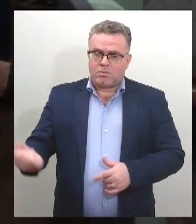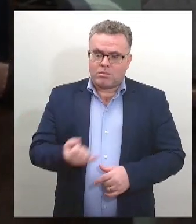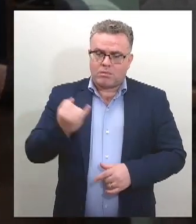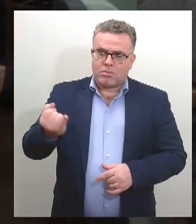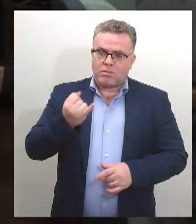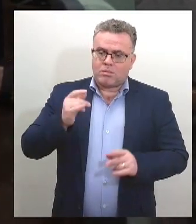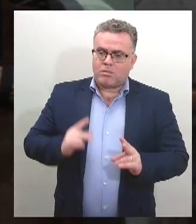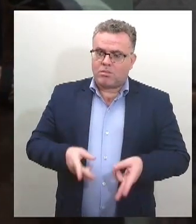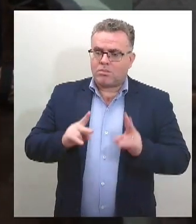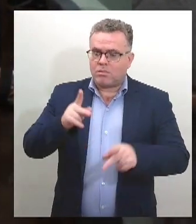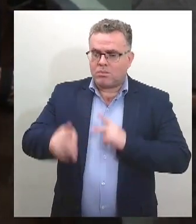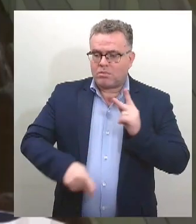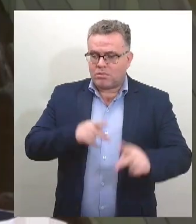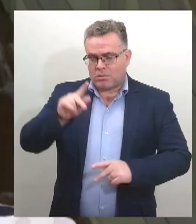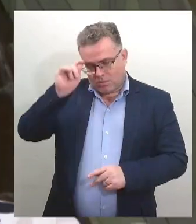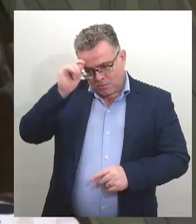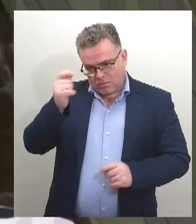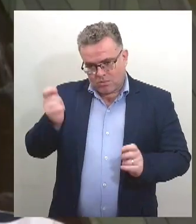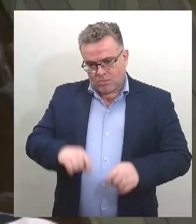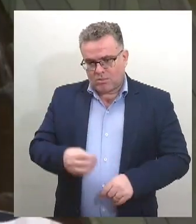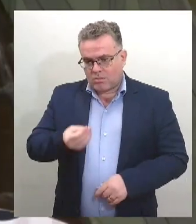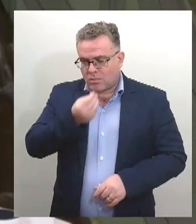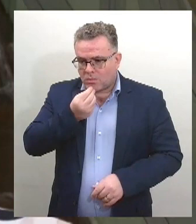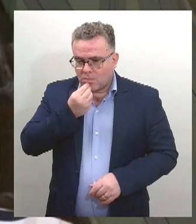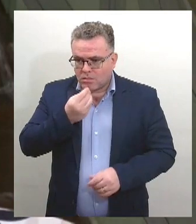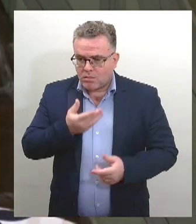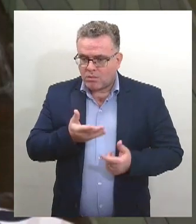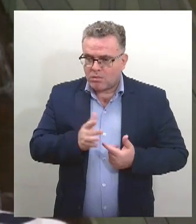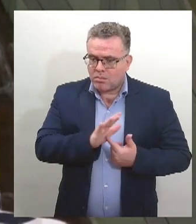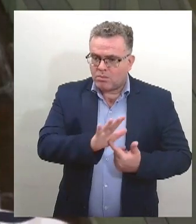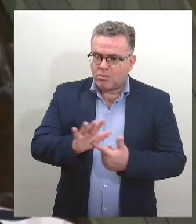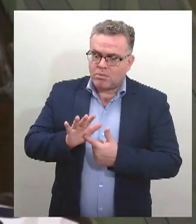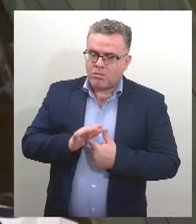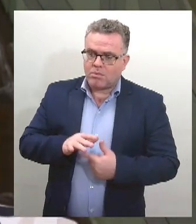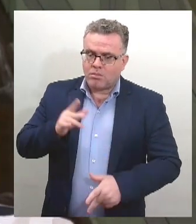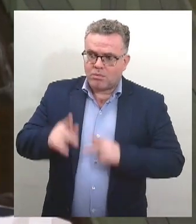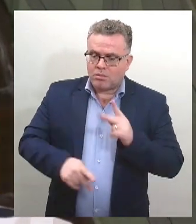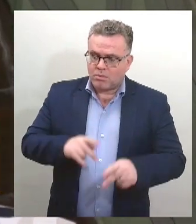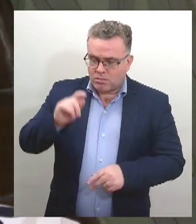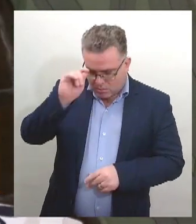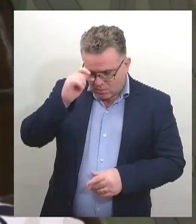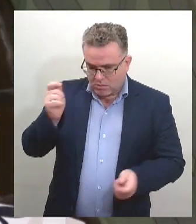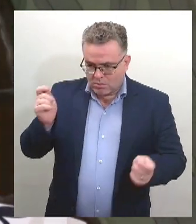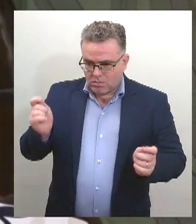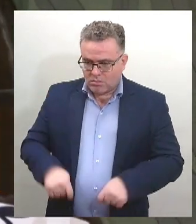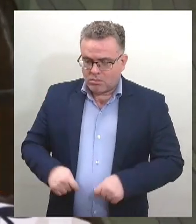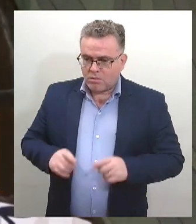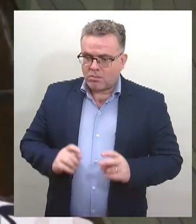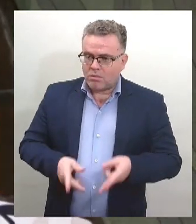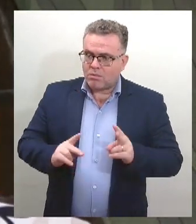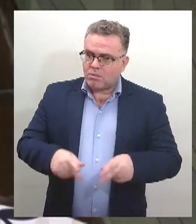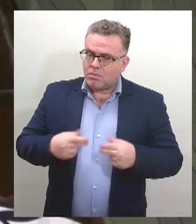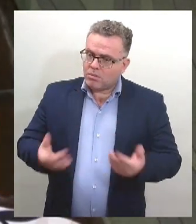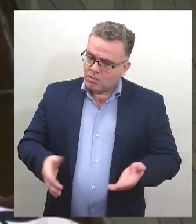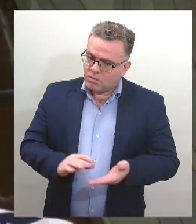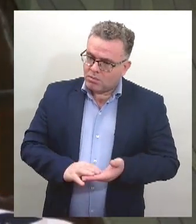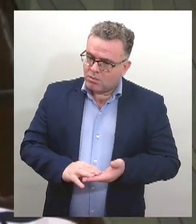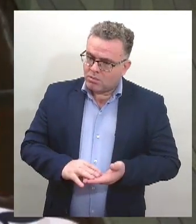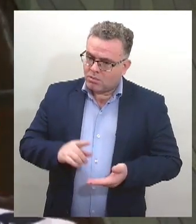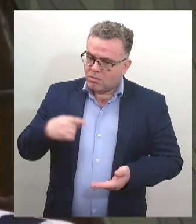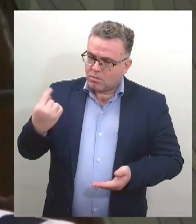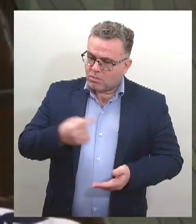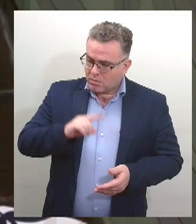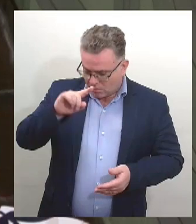para que oportunidades sejam dadas. O povo preto é competente, gente. Nós somos criativos, nós somos